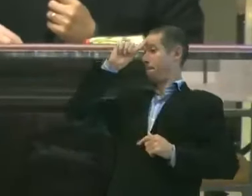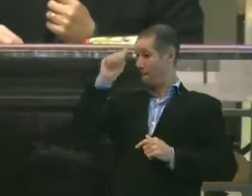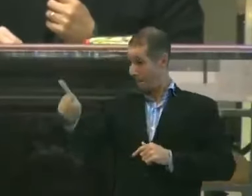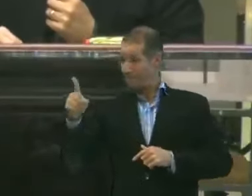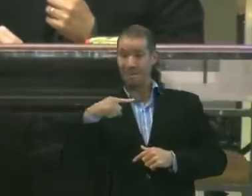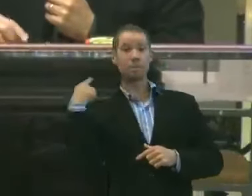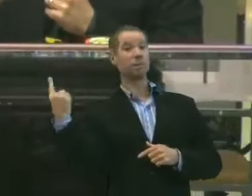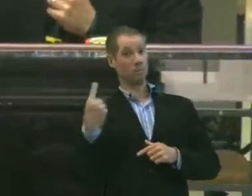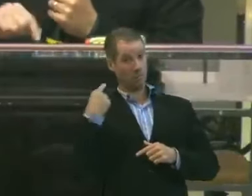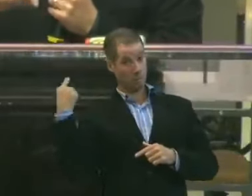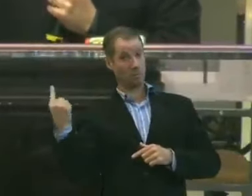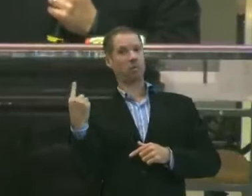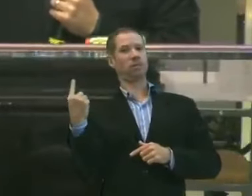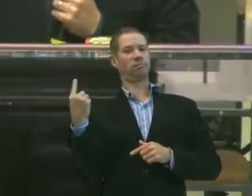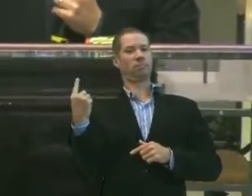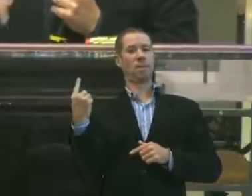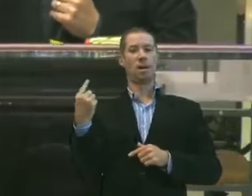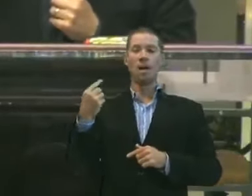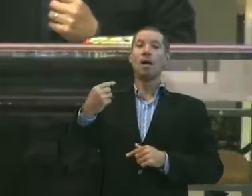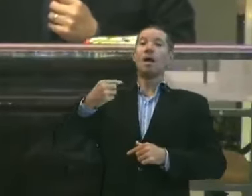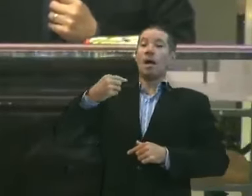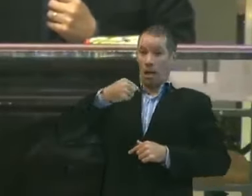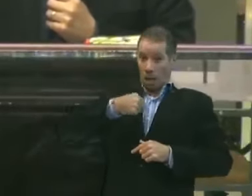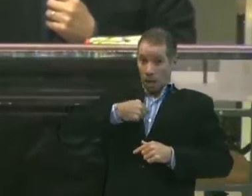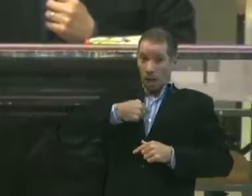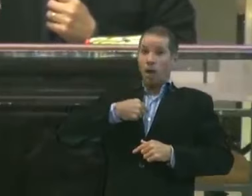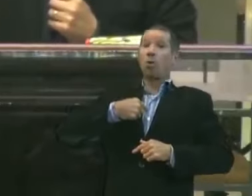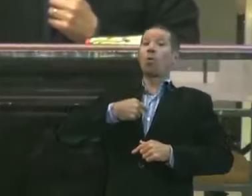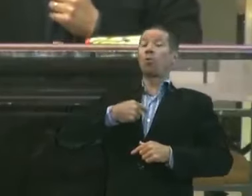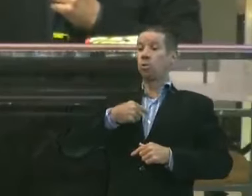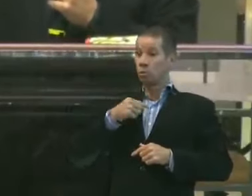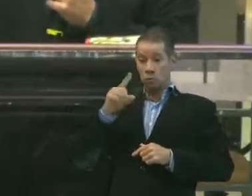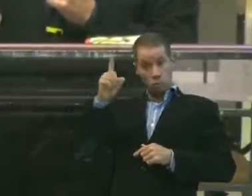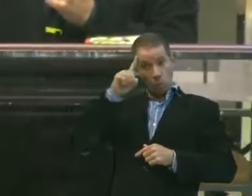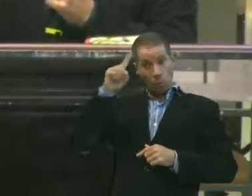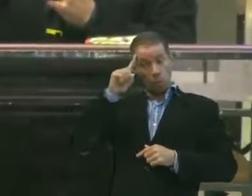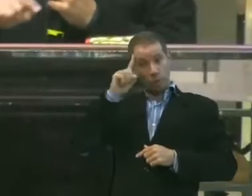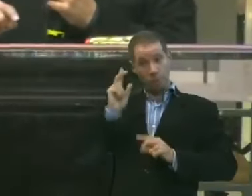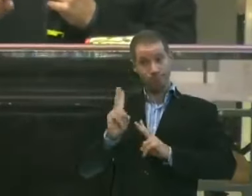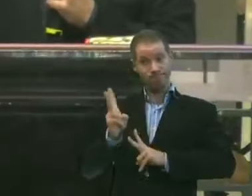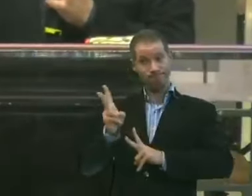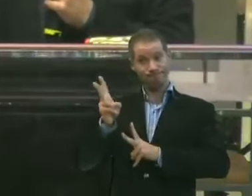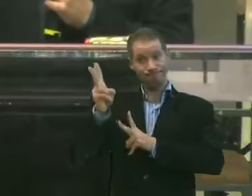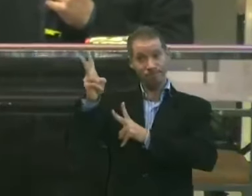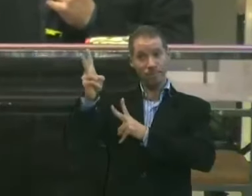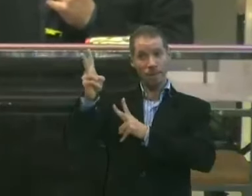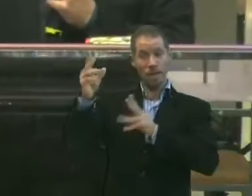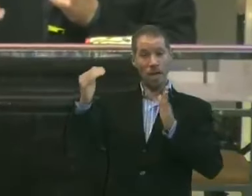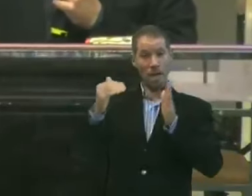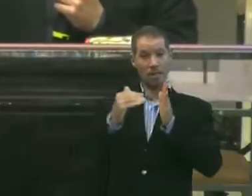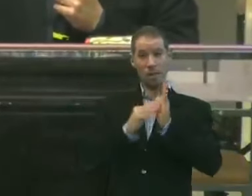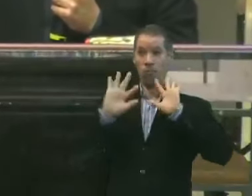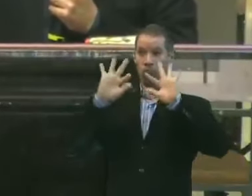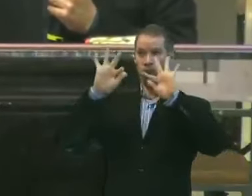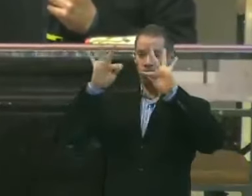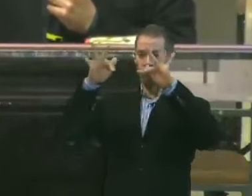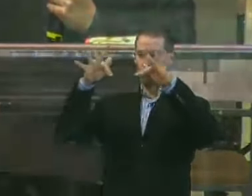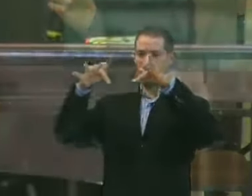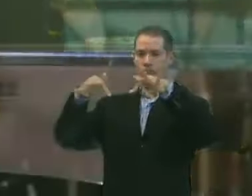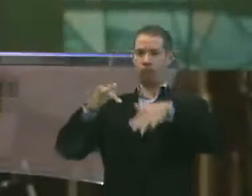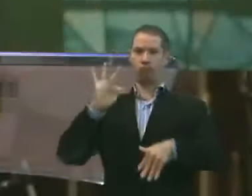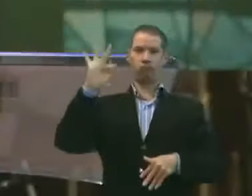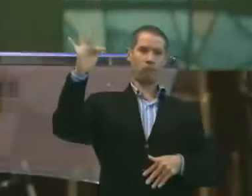a vocês. E eis que estou com vocês todos os dias até o fim dos tempos.